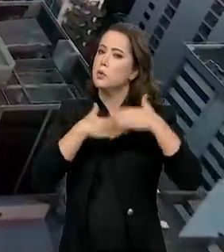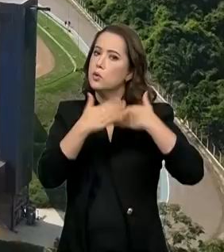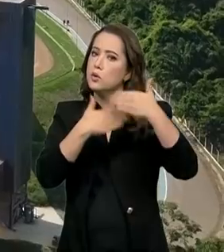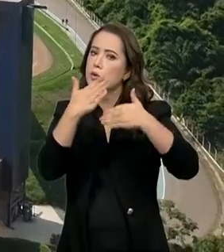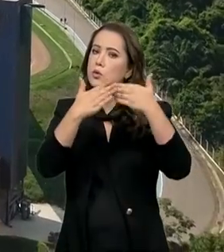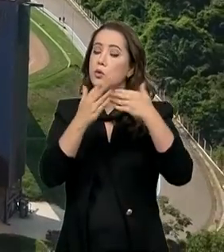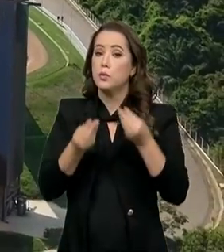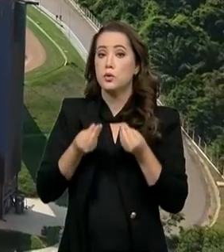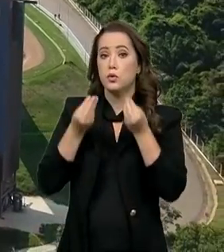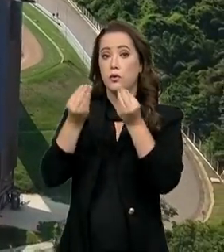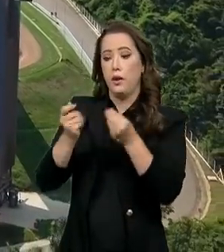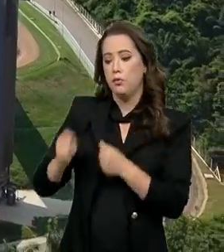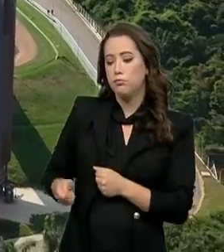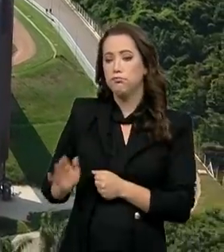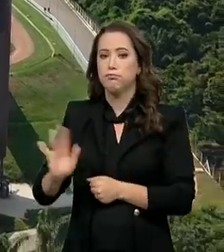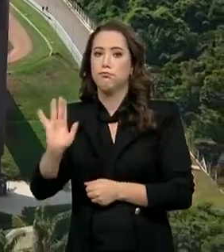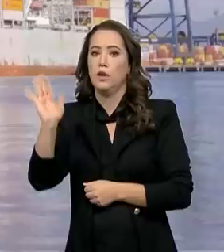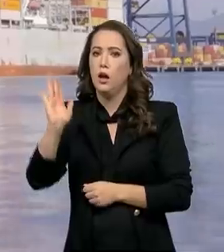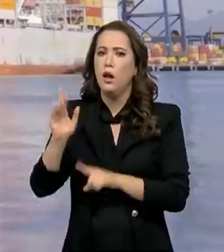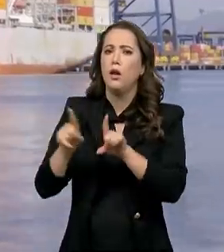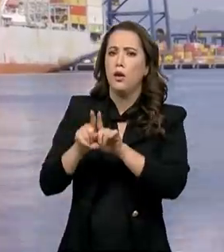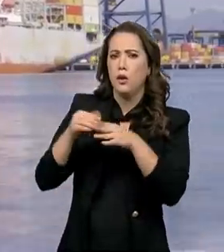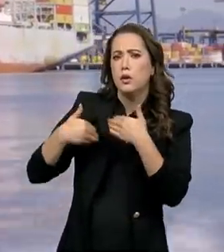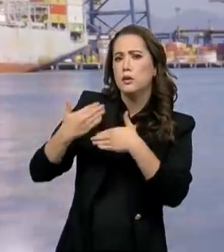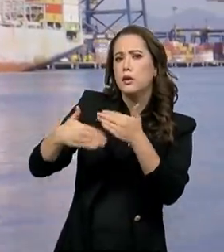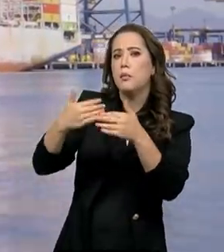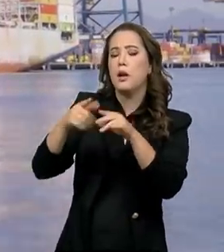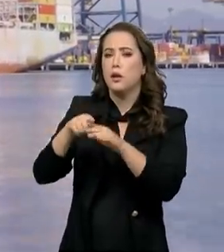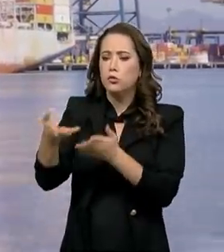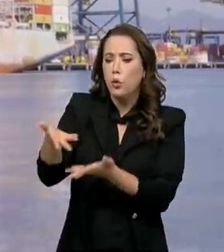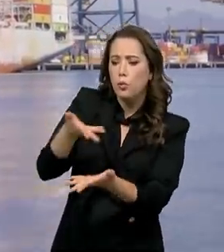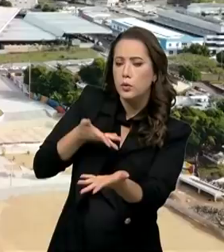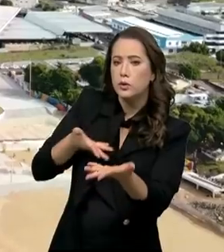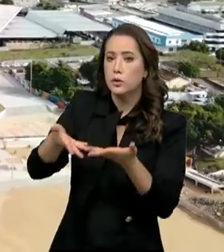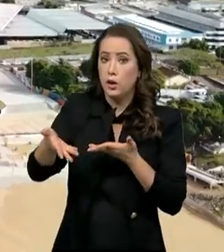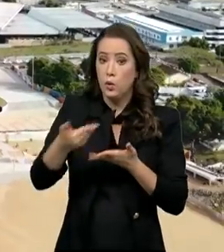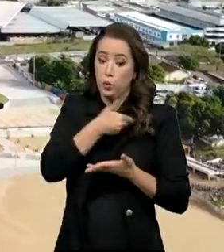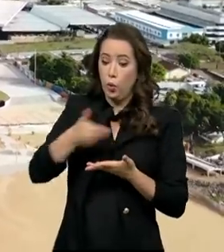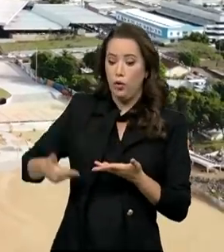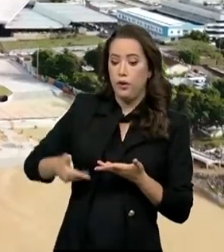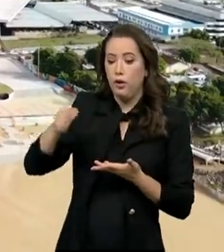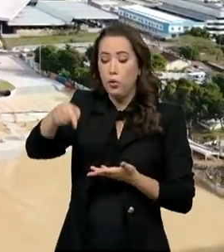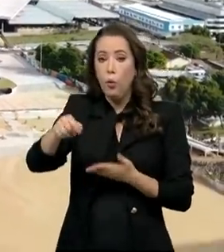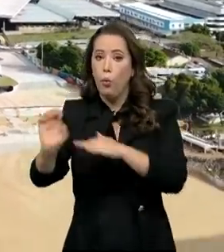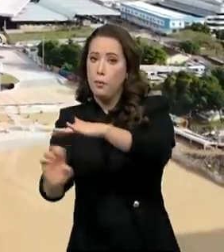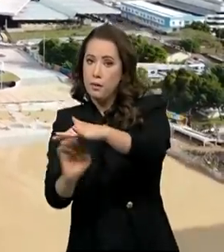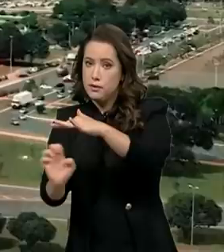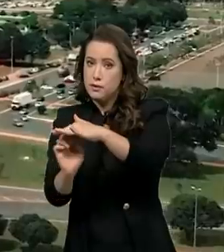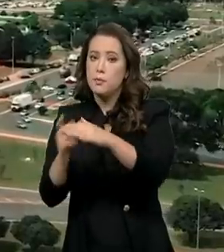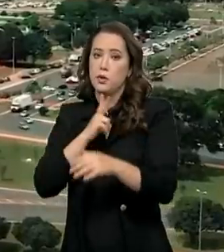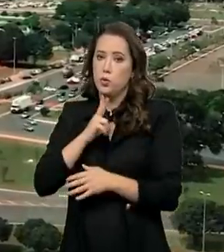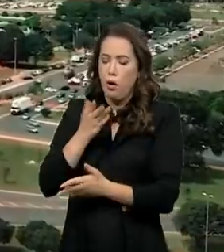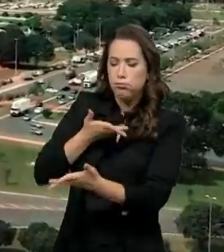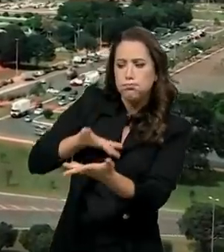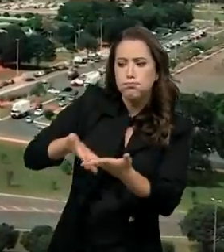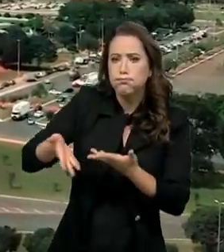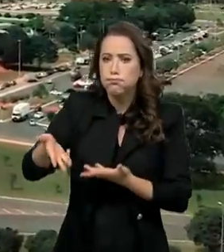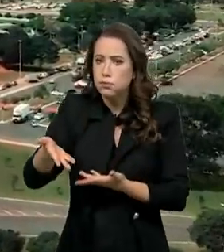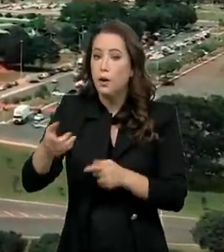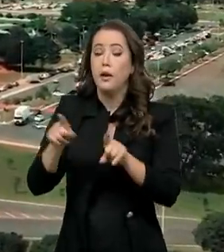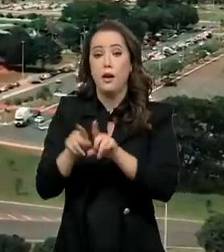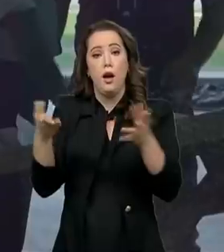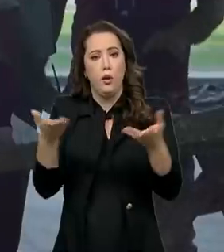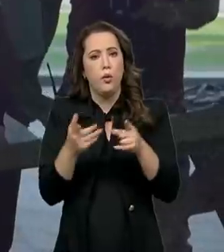de modelagem das concessões funcionando como interlocutor do Estado com o setor privado. E agora também está